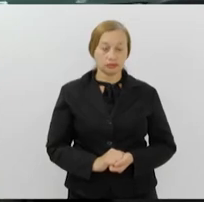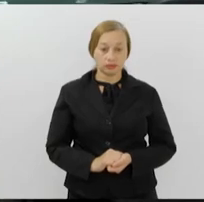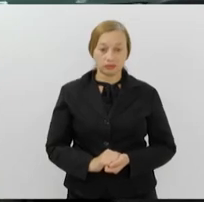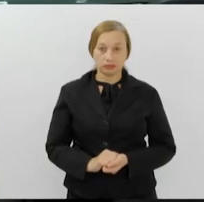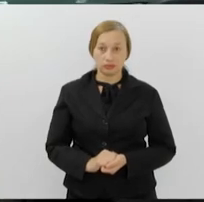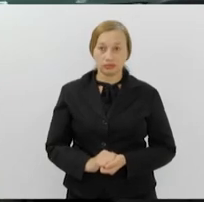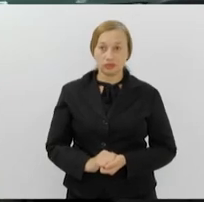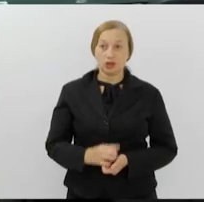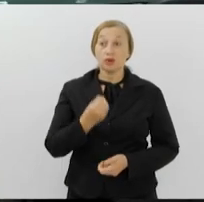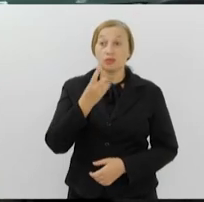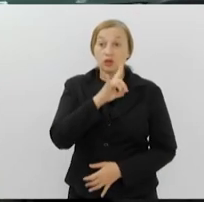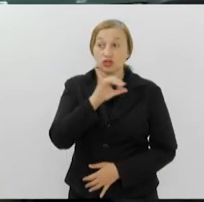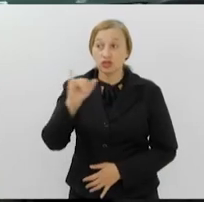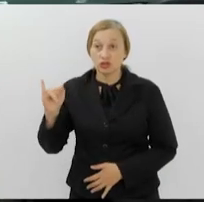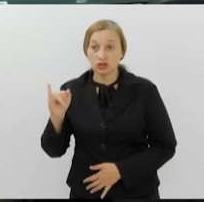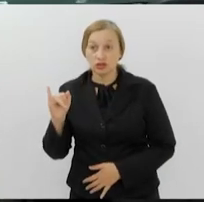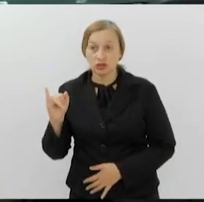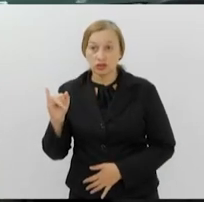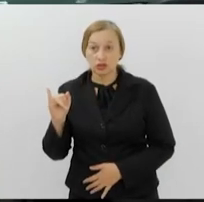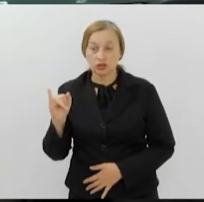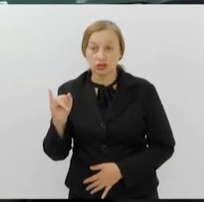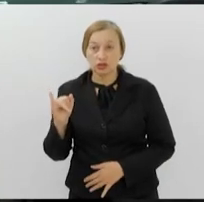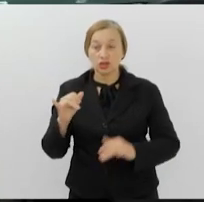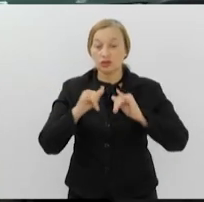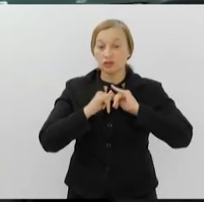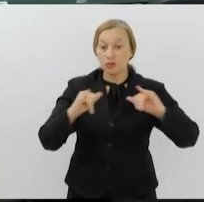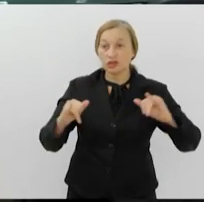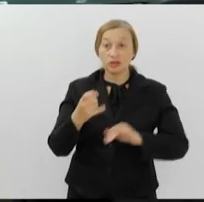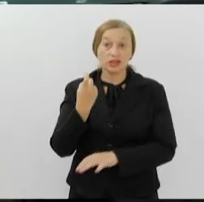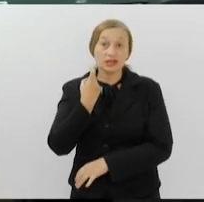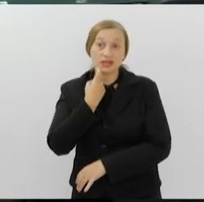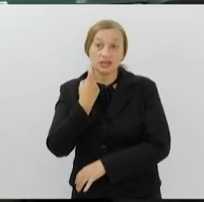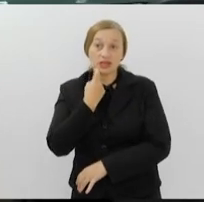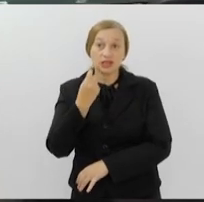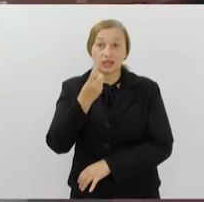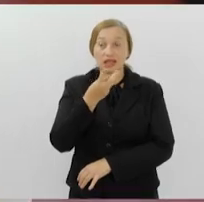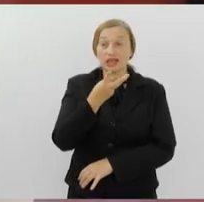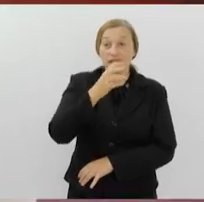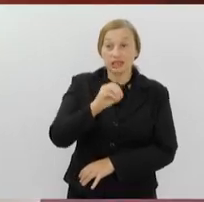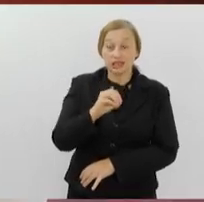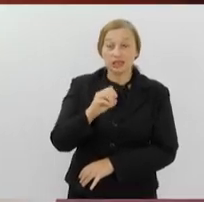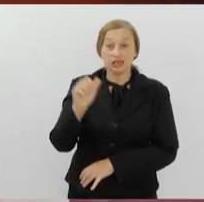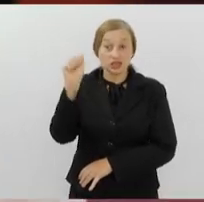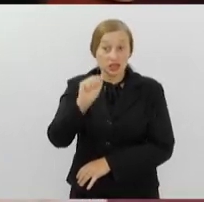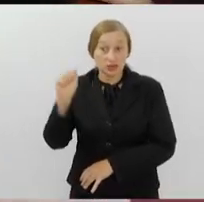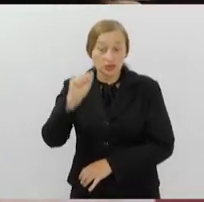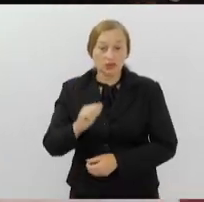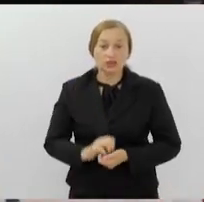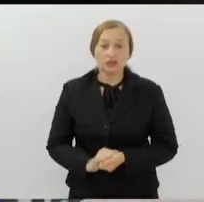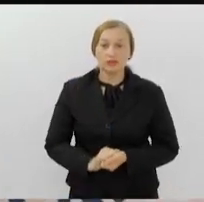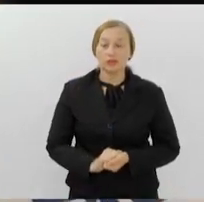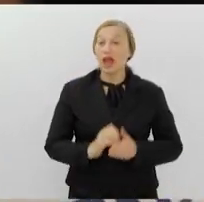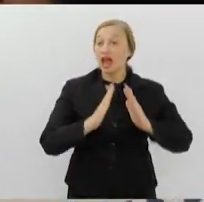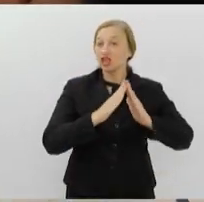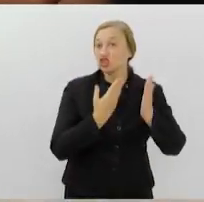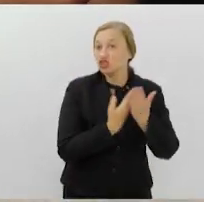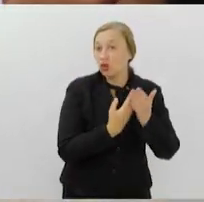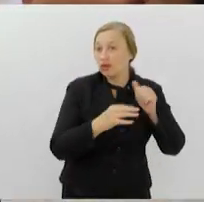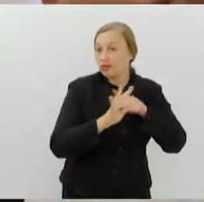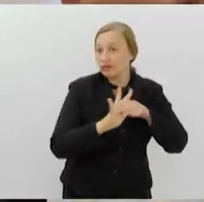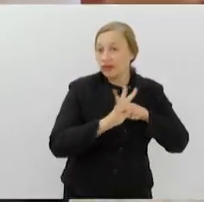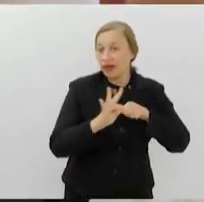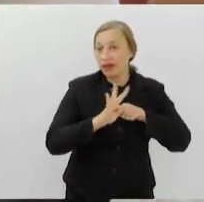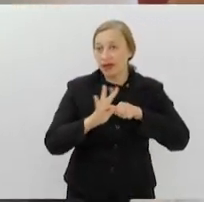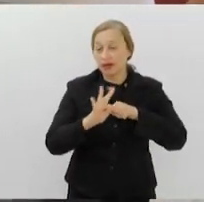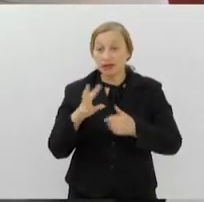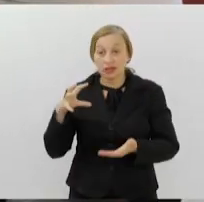O Bom Dia Alerj traz os seguintes destaques nesta sexta-feira, 30 de agosto. Faetec está com inscrições abertas